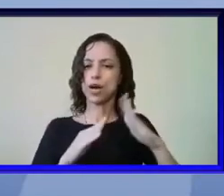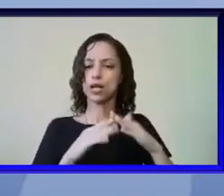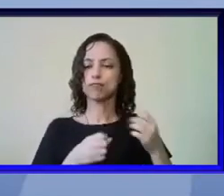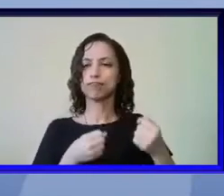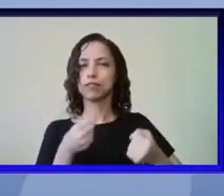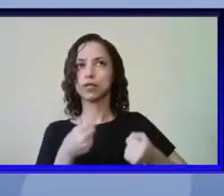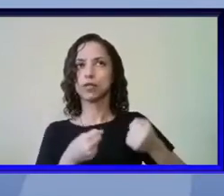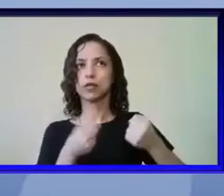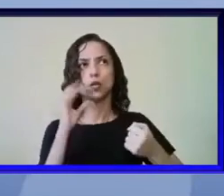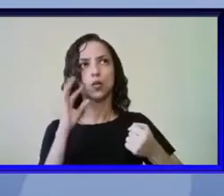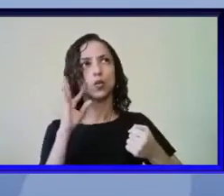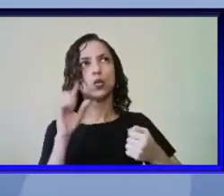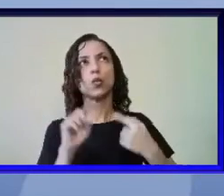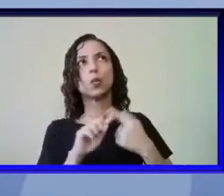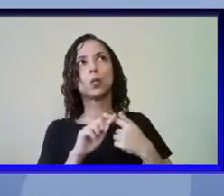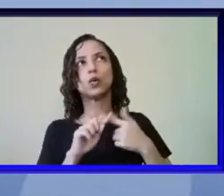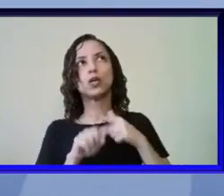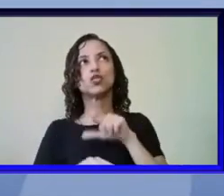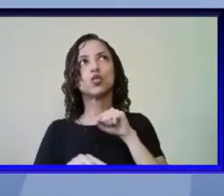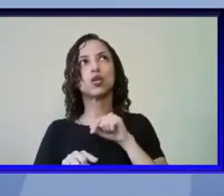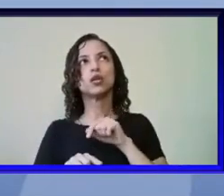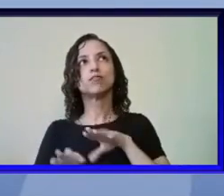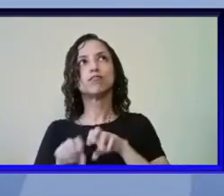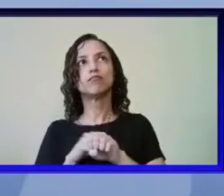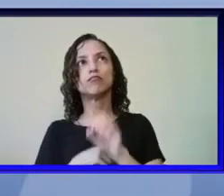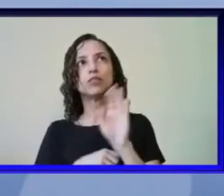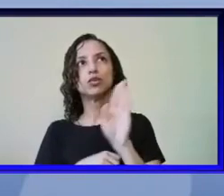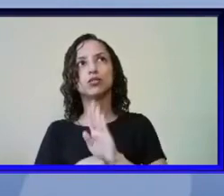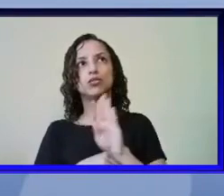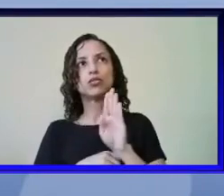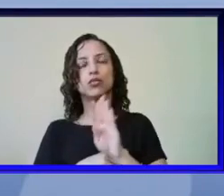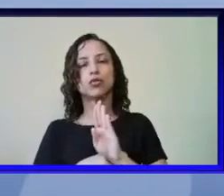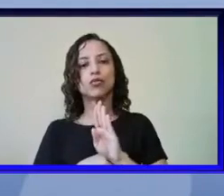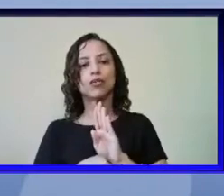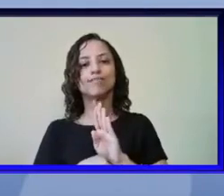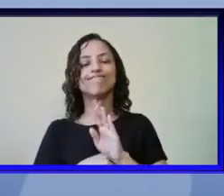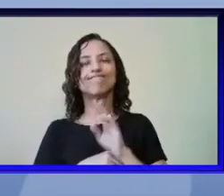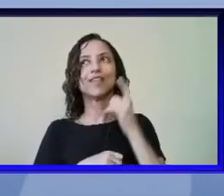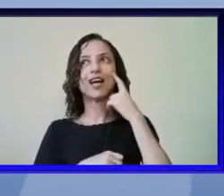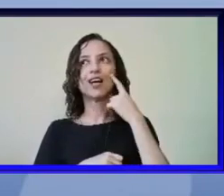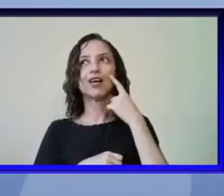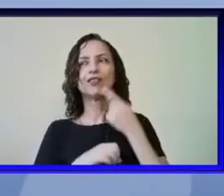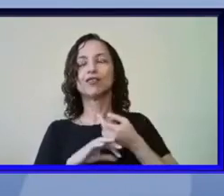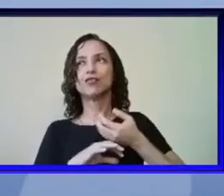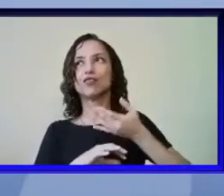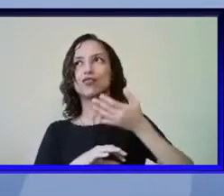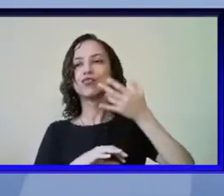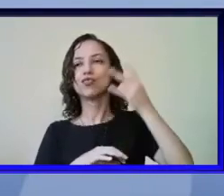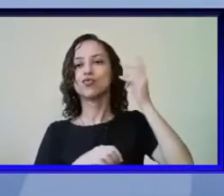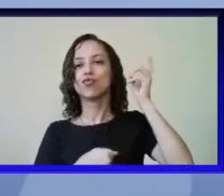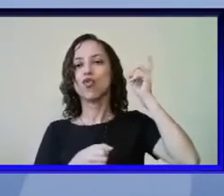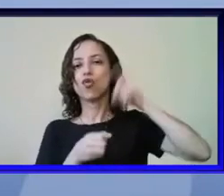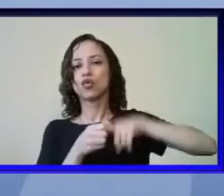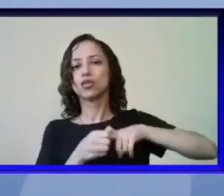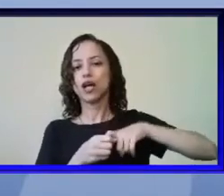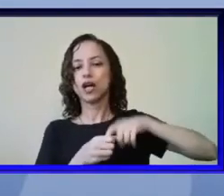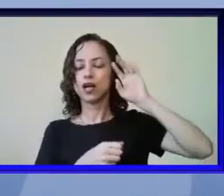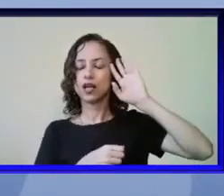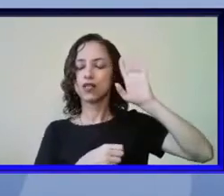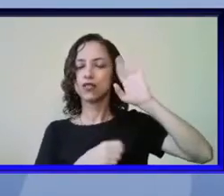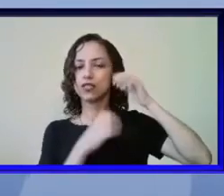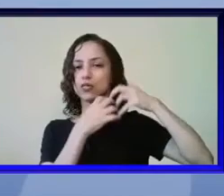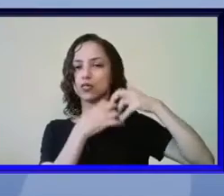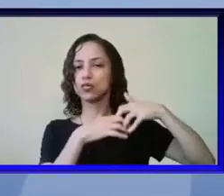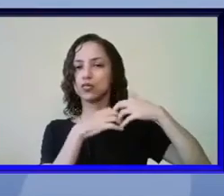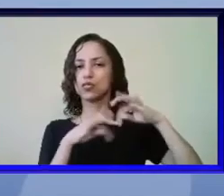que é que fez me tornar biólogo e aí me fez voltar no tempo e refletir sobre tudo